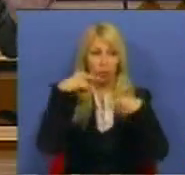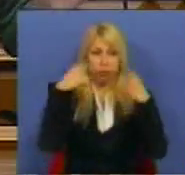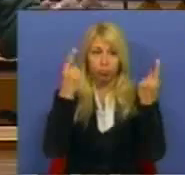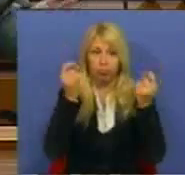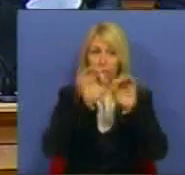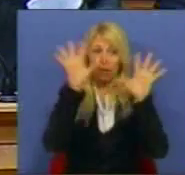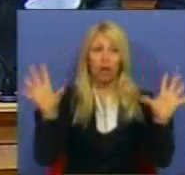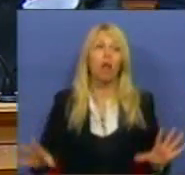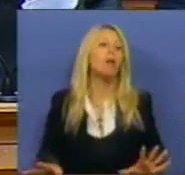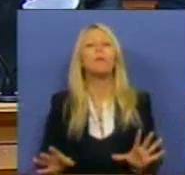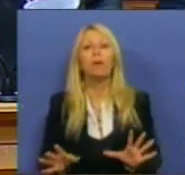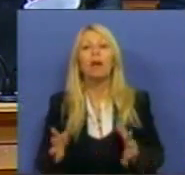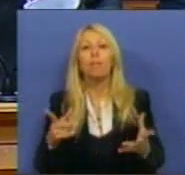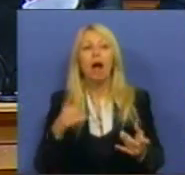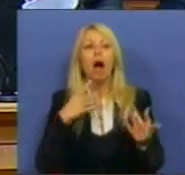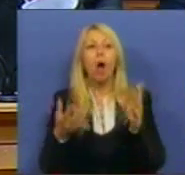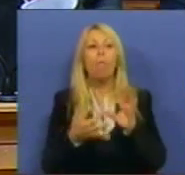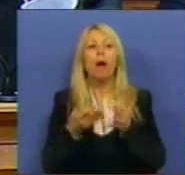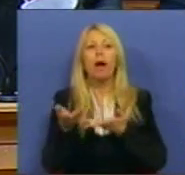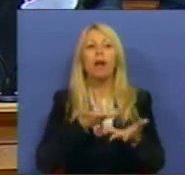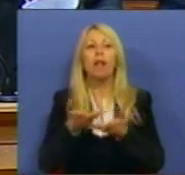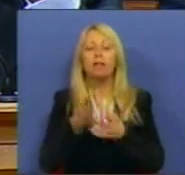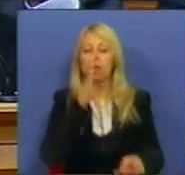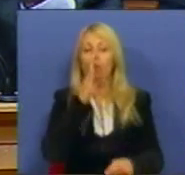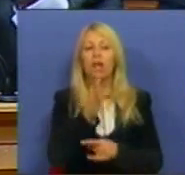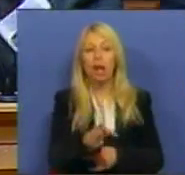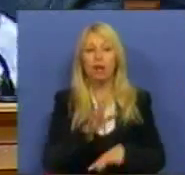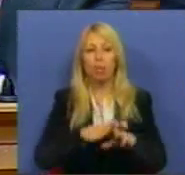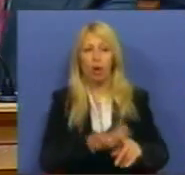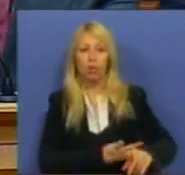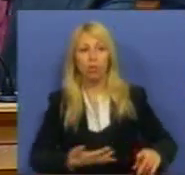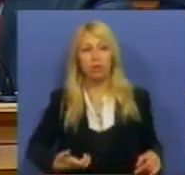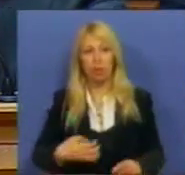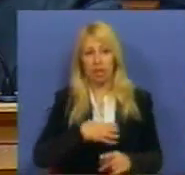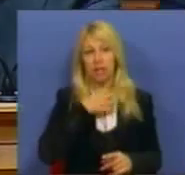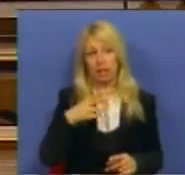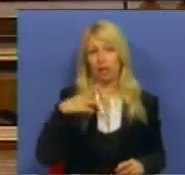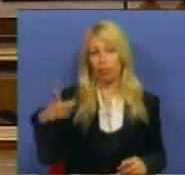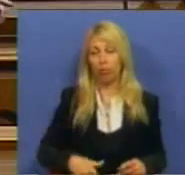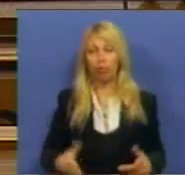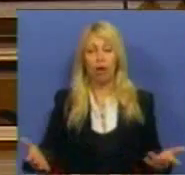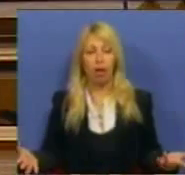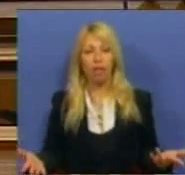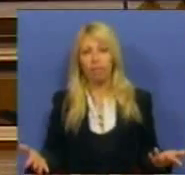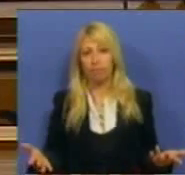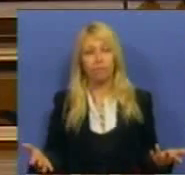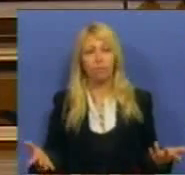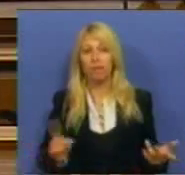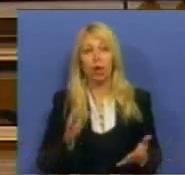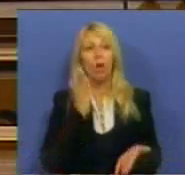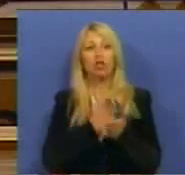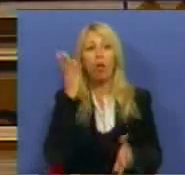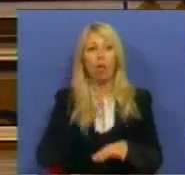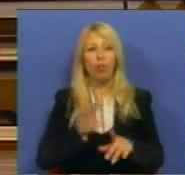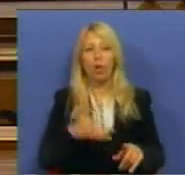uma relação direta com o desemprego que se vive em Portugal e já não é só também com o